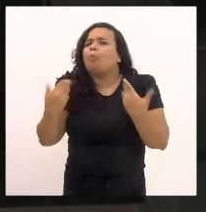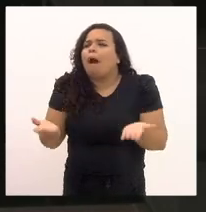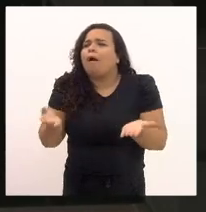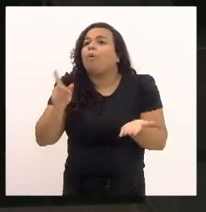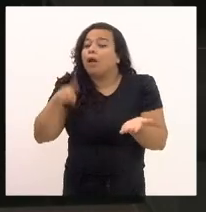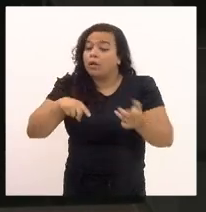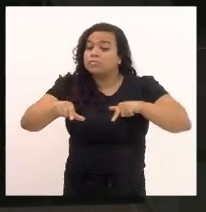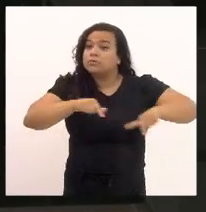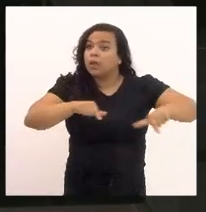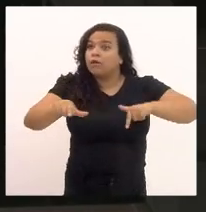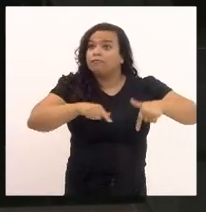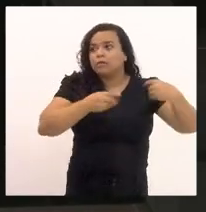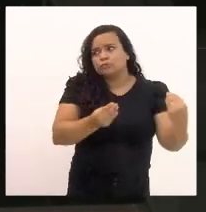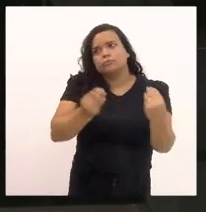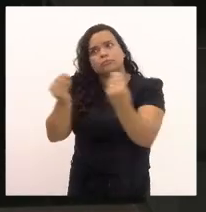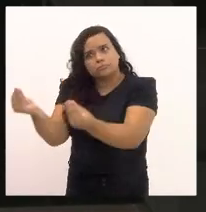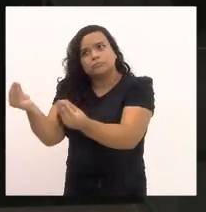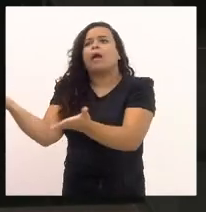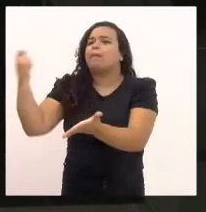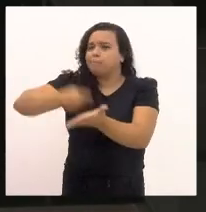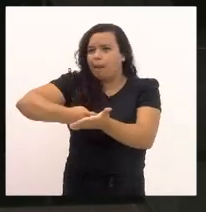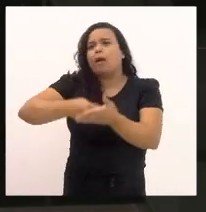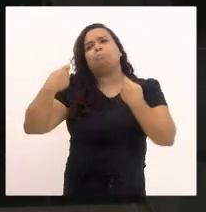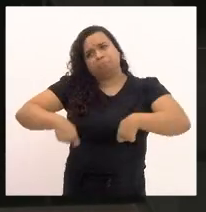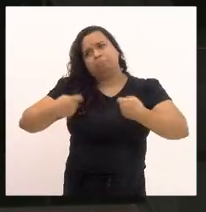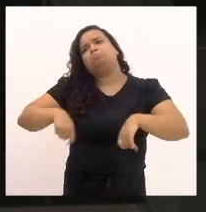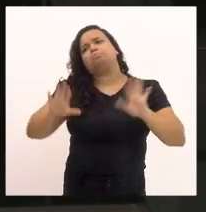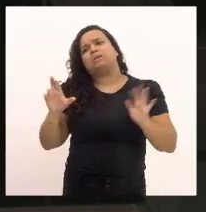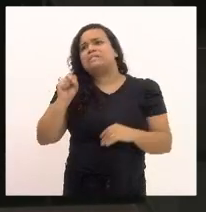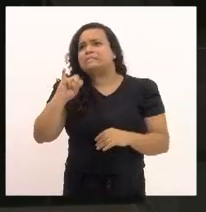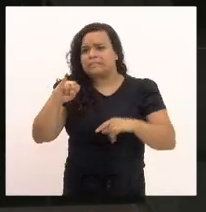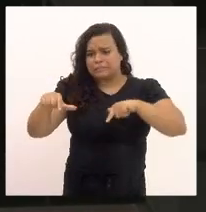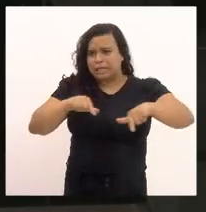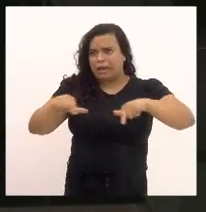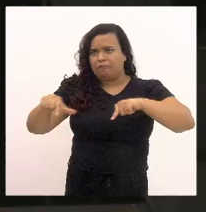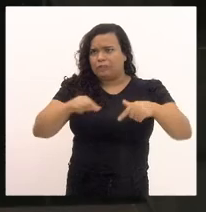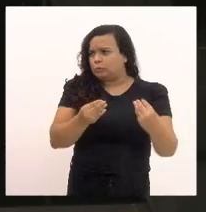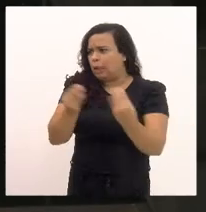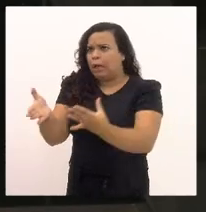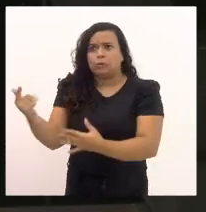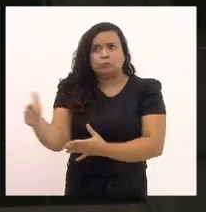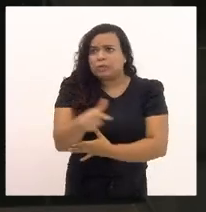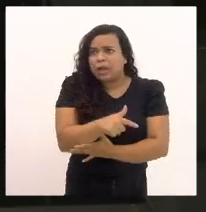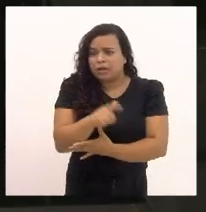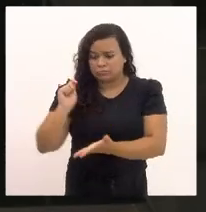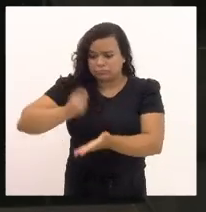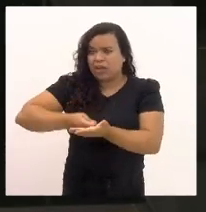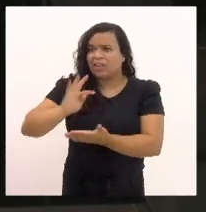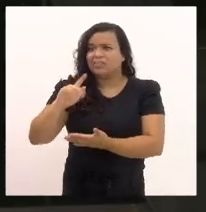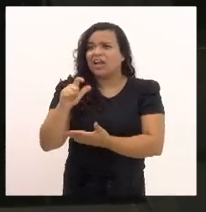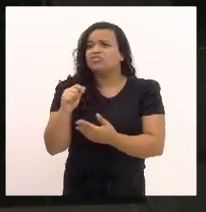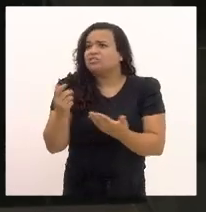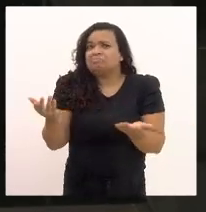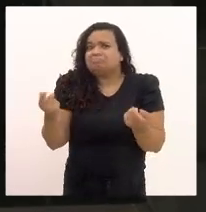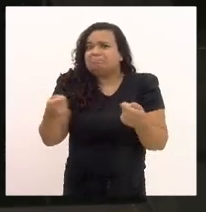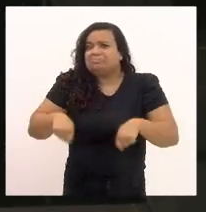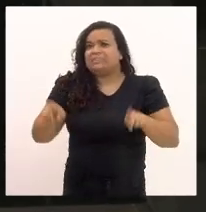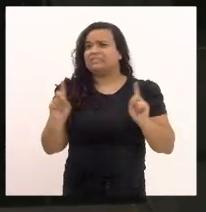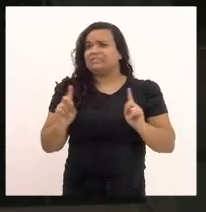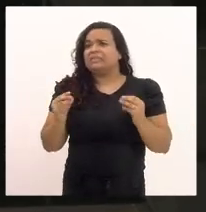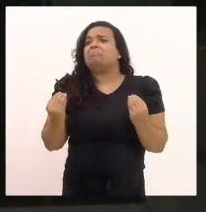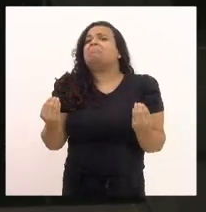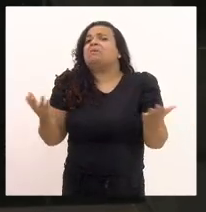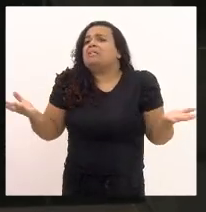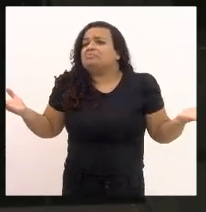prestado. se os serviços inexistem, não tem taxa a ser cobrada, como